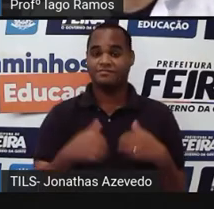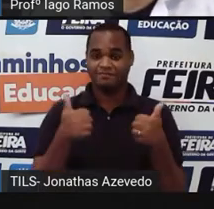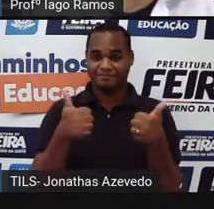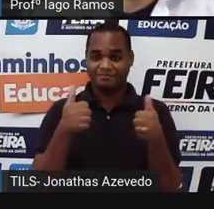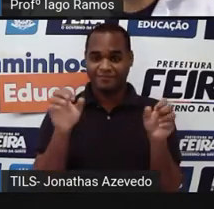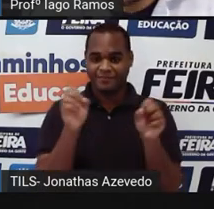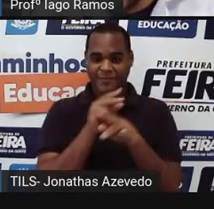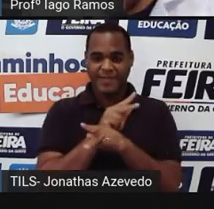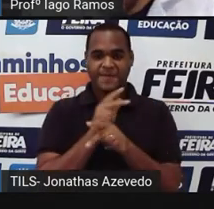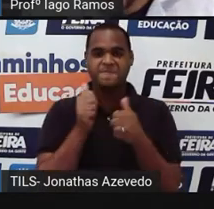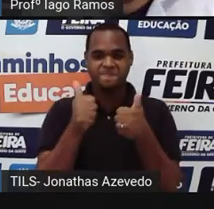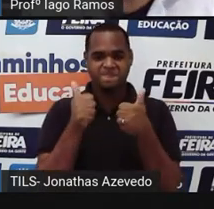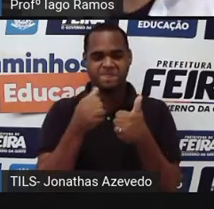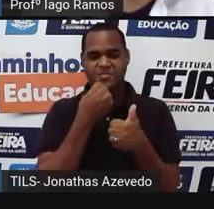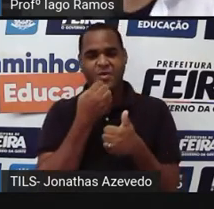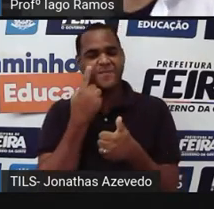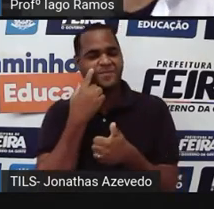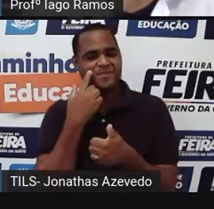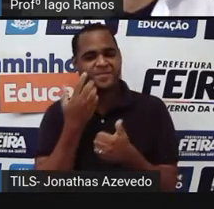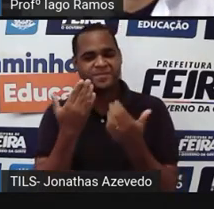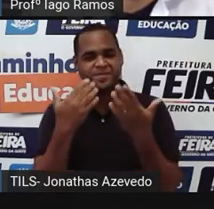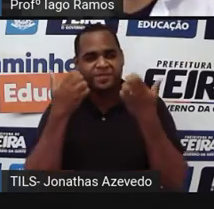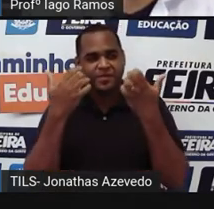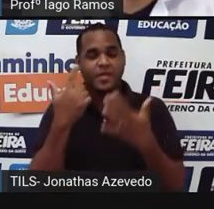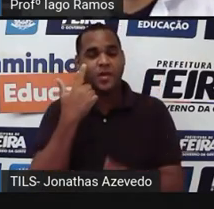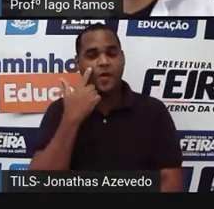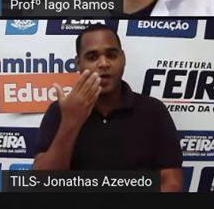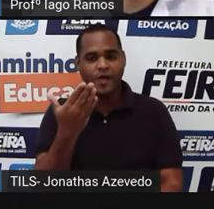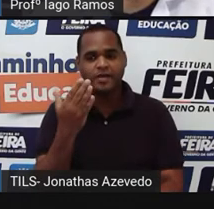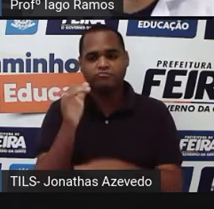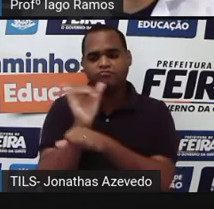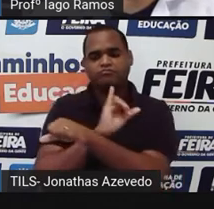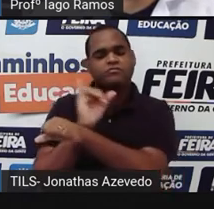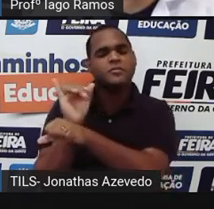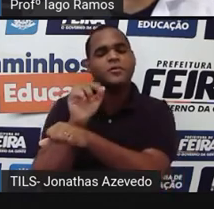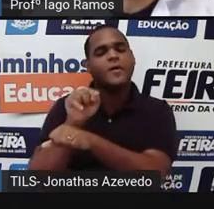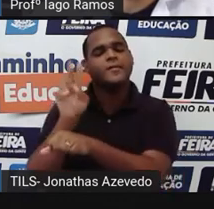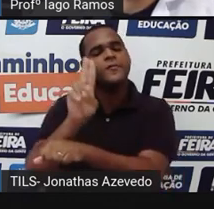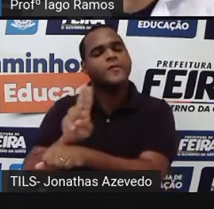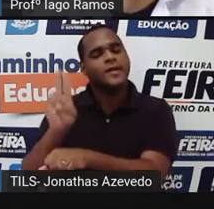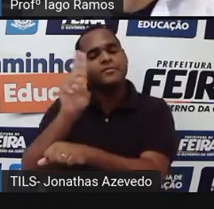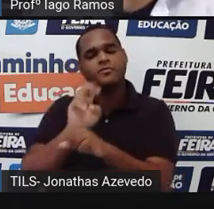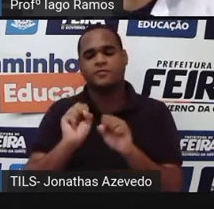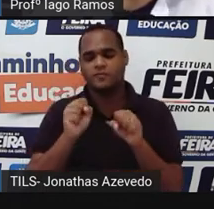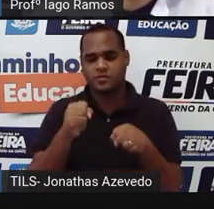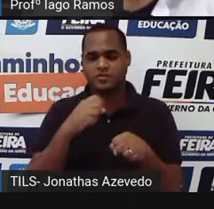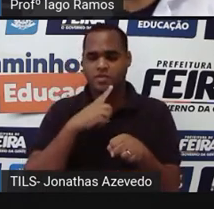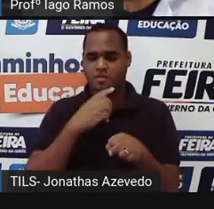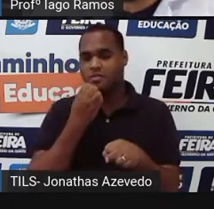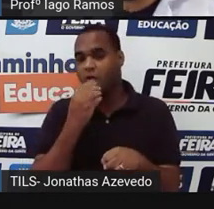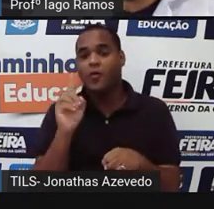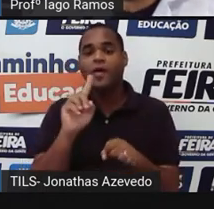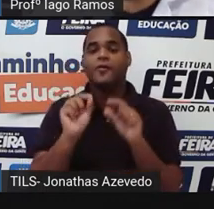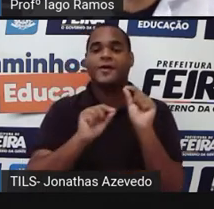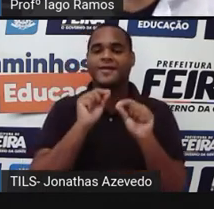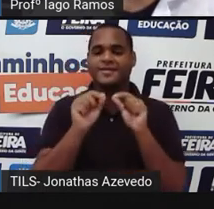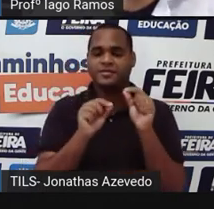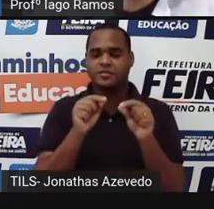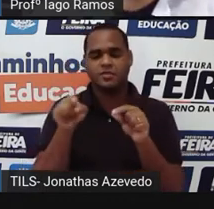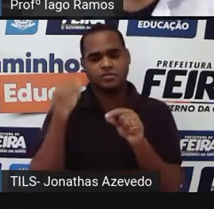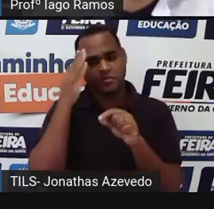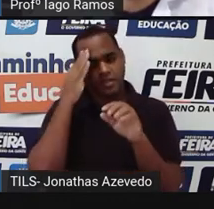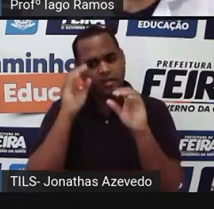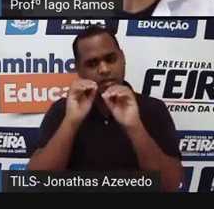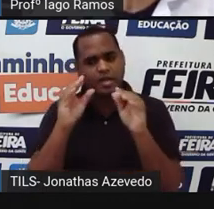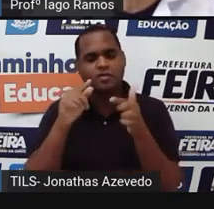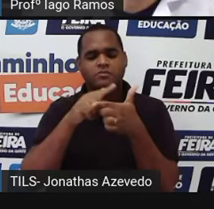prontinho então vamos lá olha só a estratégia que a gente vai usar aqui vamos entender porque que é a